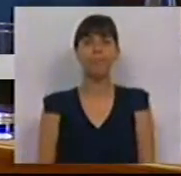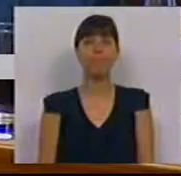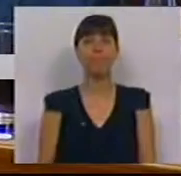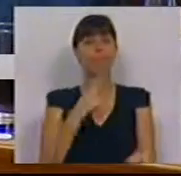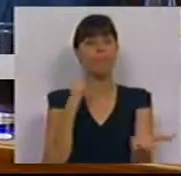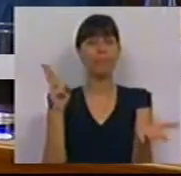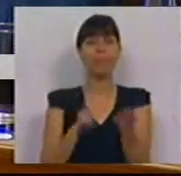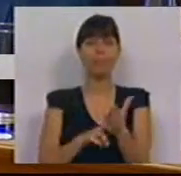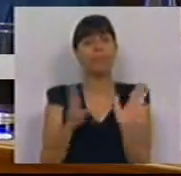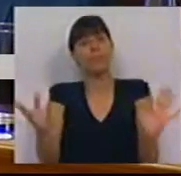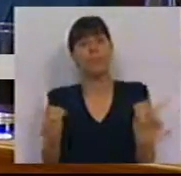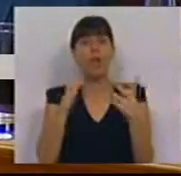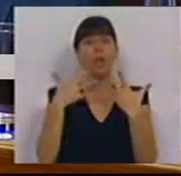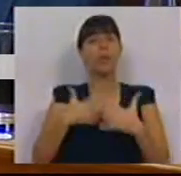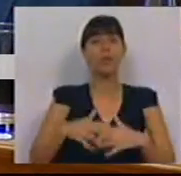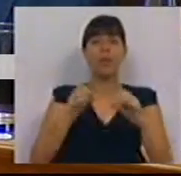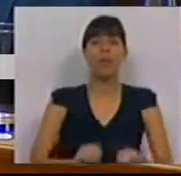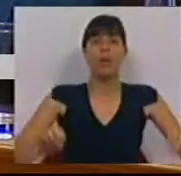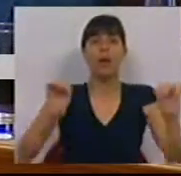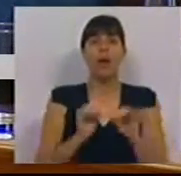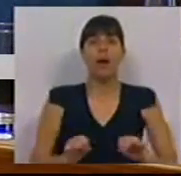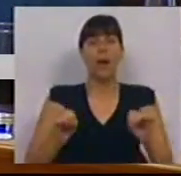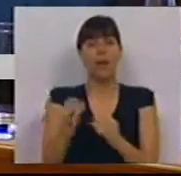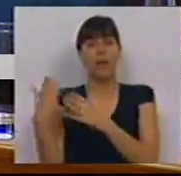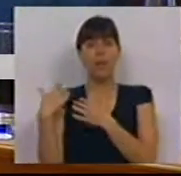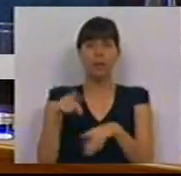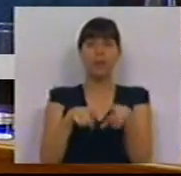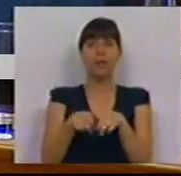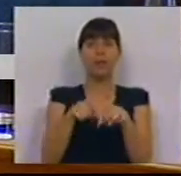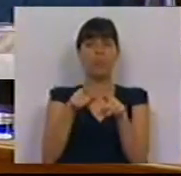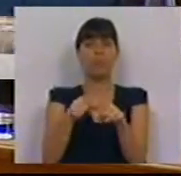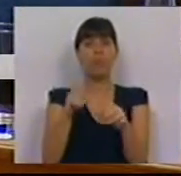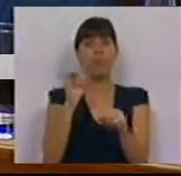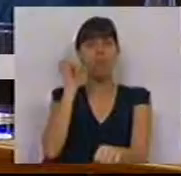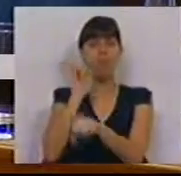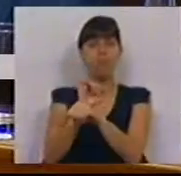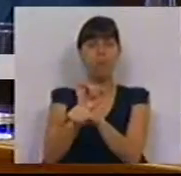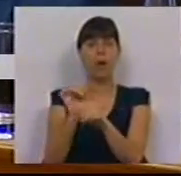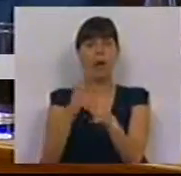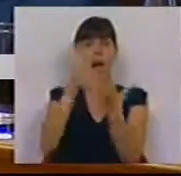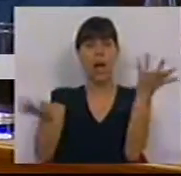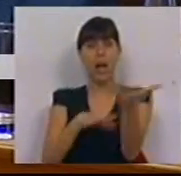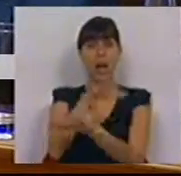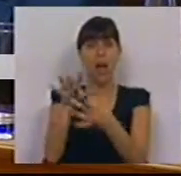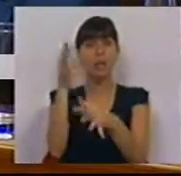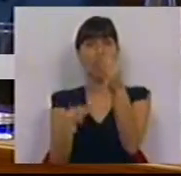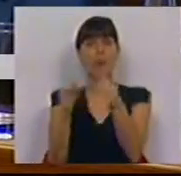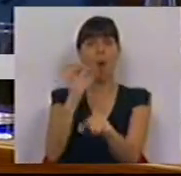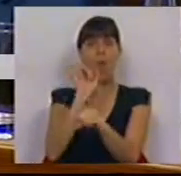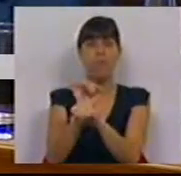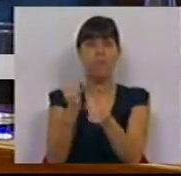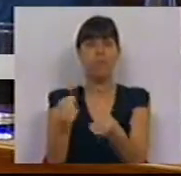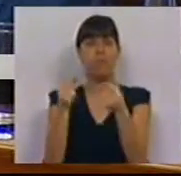A verdade é, portanto, inquestionável. A responsabilidade política no crash dos sítios, no caos instalado nos tribunais